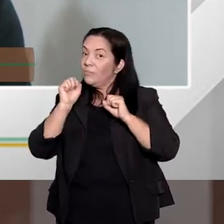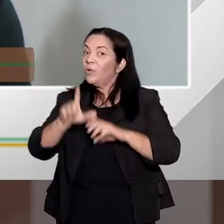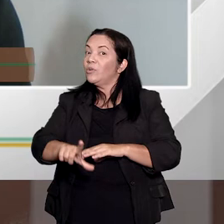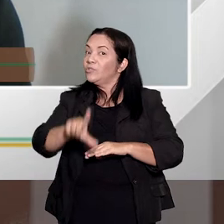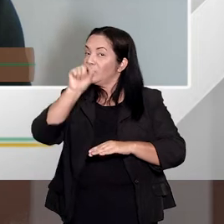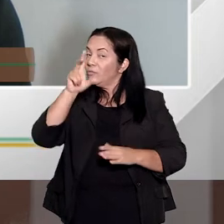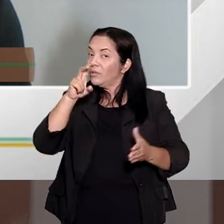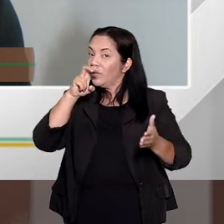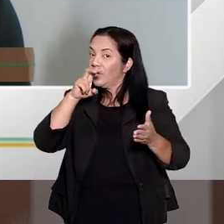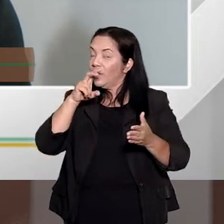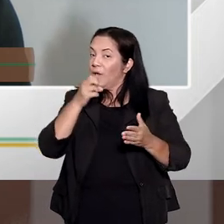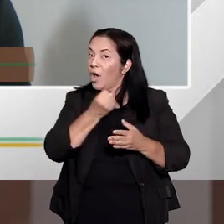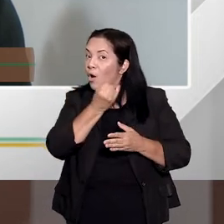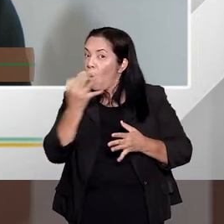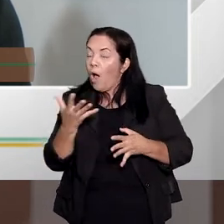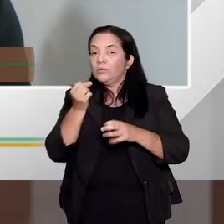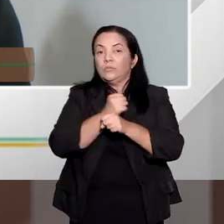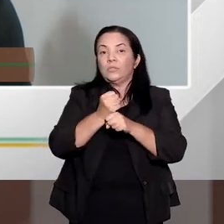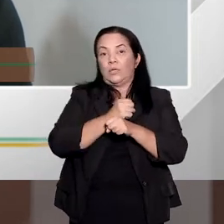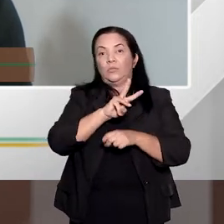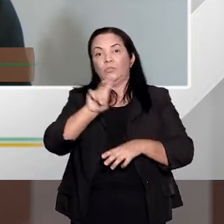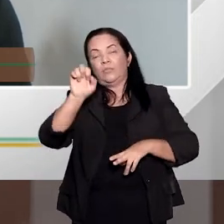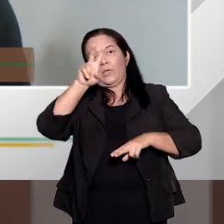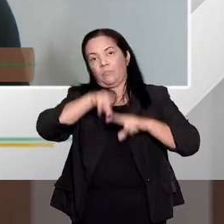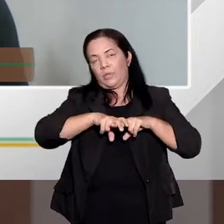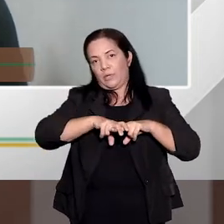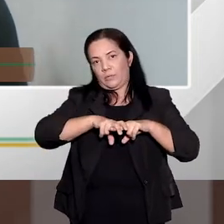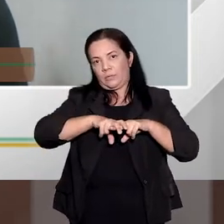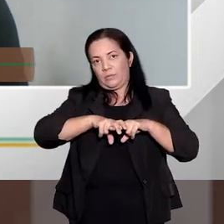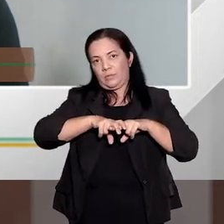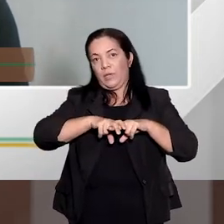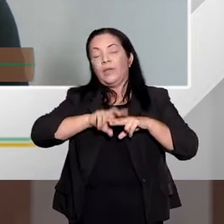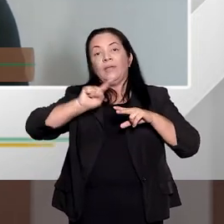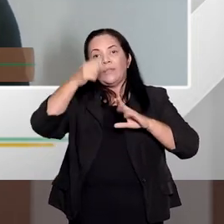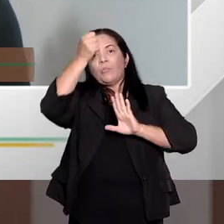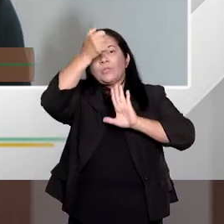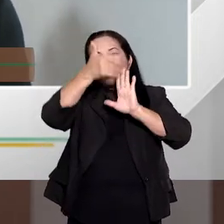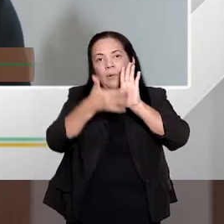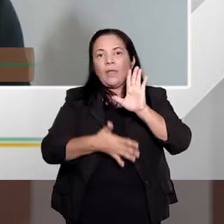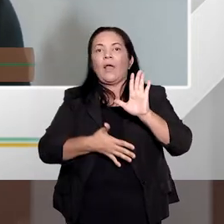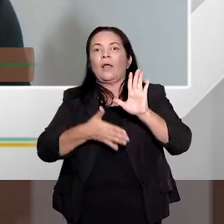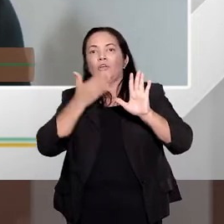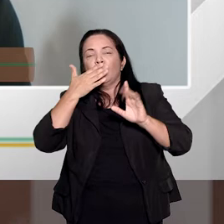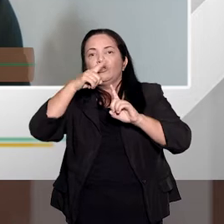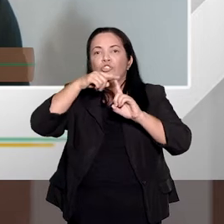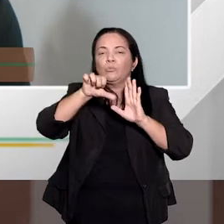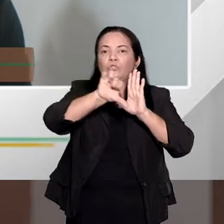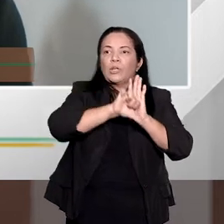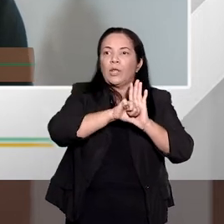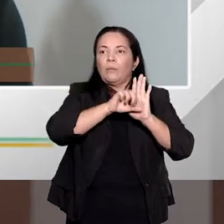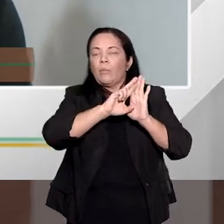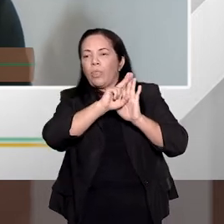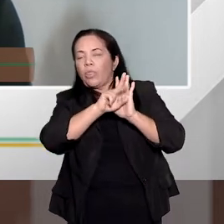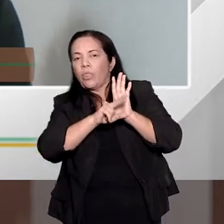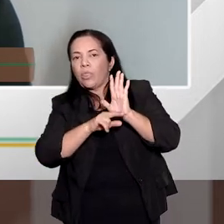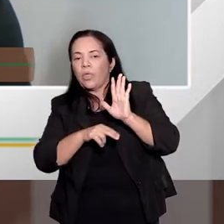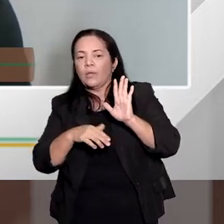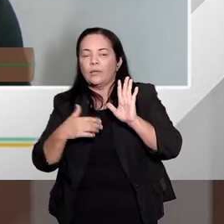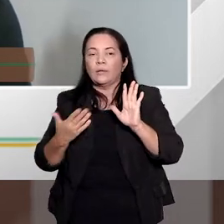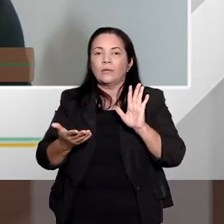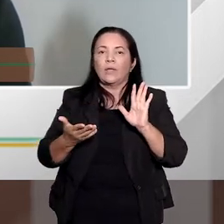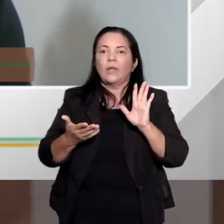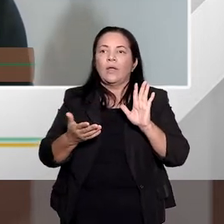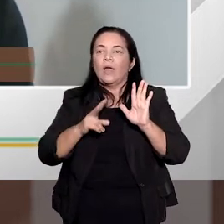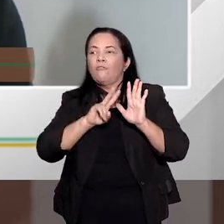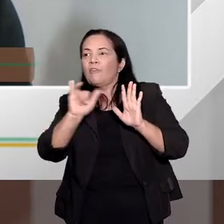pena abaixo do mínimo legal. Então, digamos lá que é um roubo tentado, né? Então, muito provavelmente, a pena desse cara vai ficar ali nos